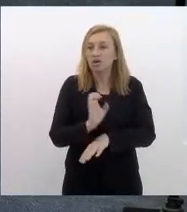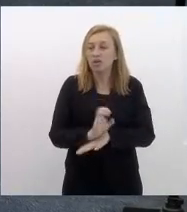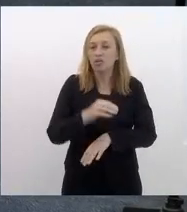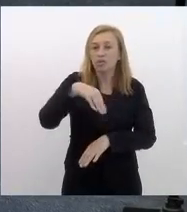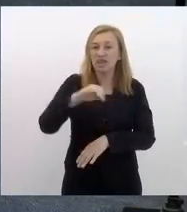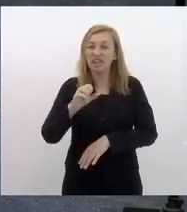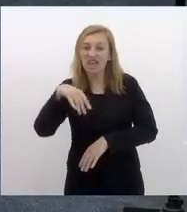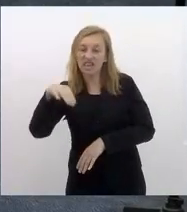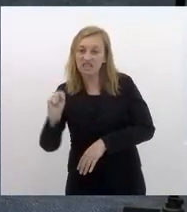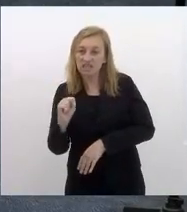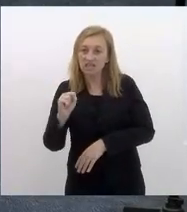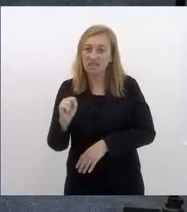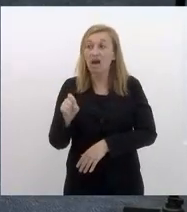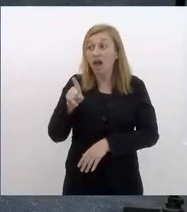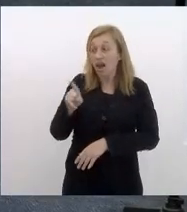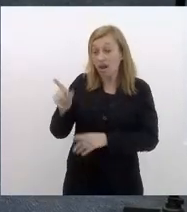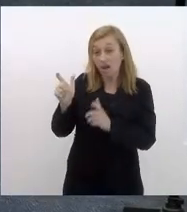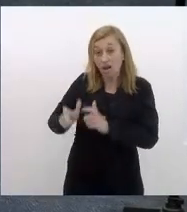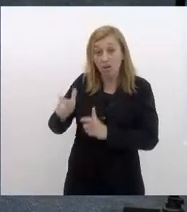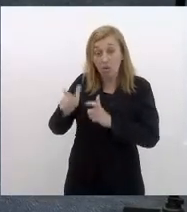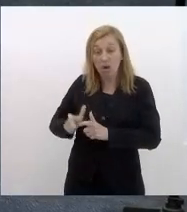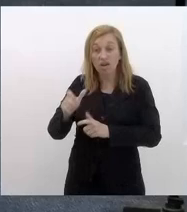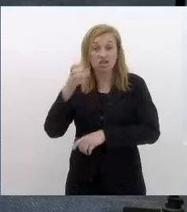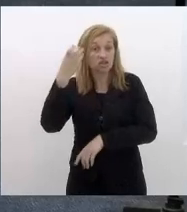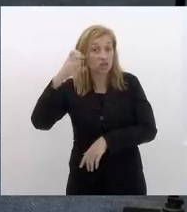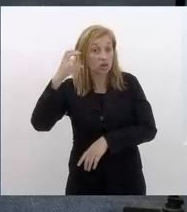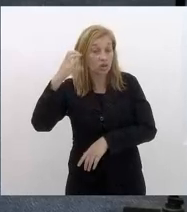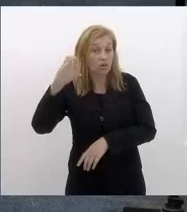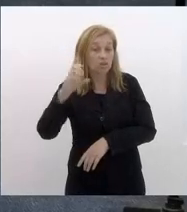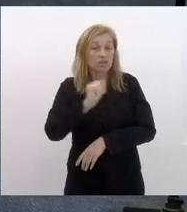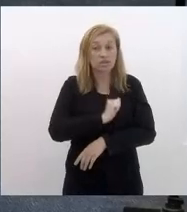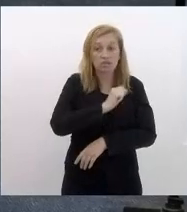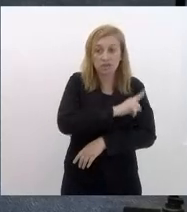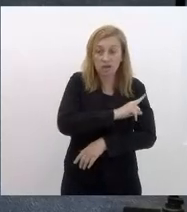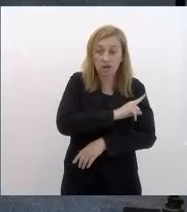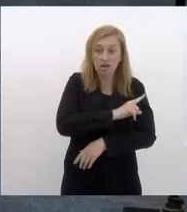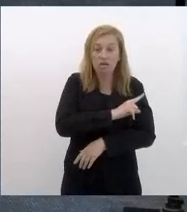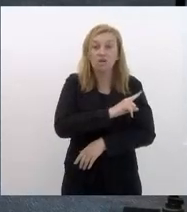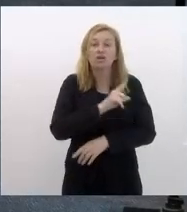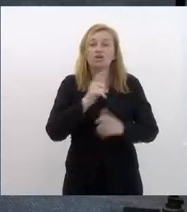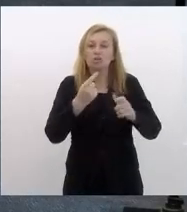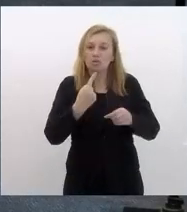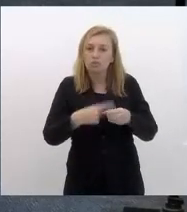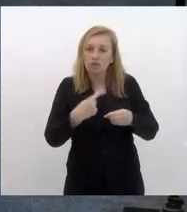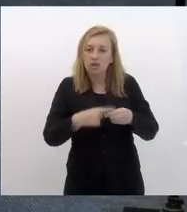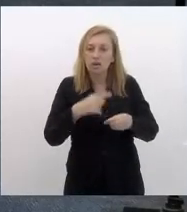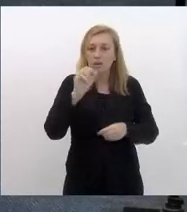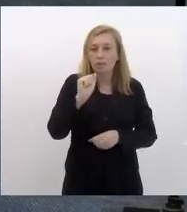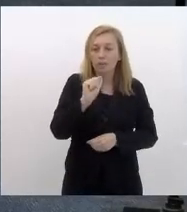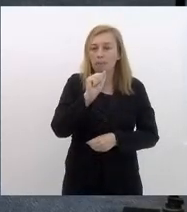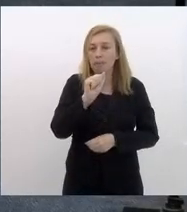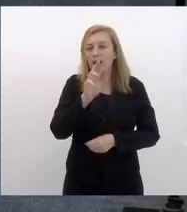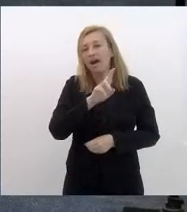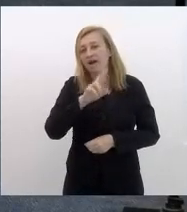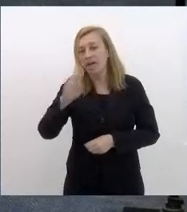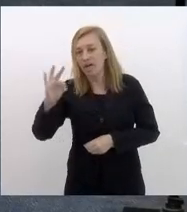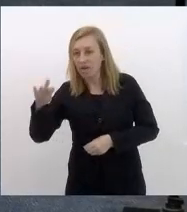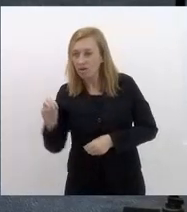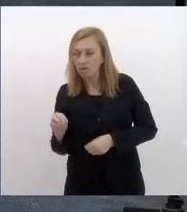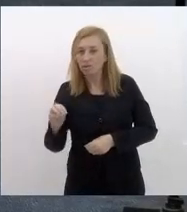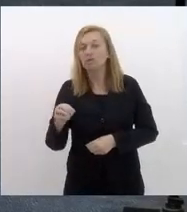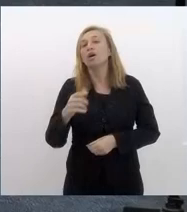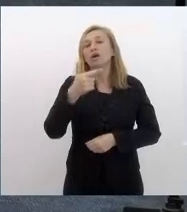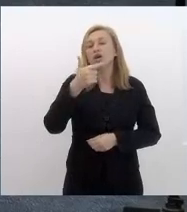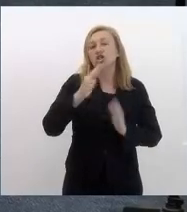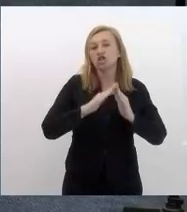referência ali naquela região entre Niterói e São Gonçalo ali na região do Barrio na zona norte de Niterói tanto a presença do Pedro